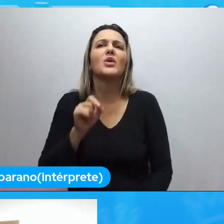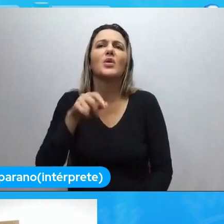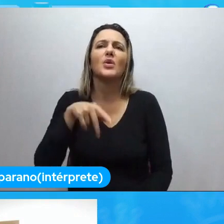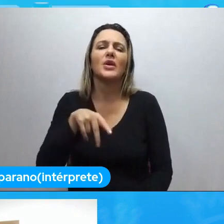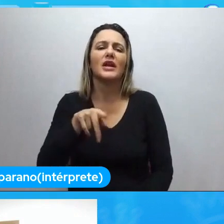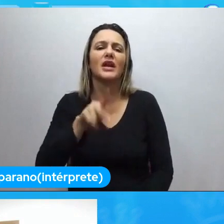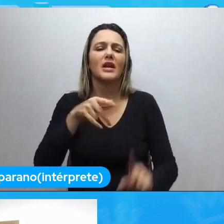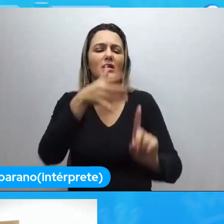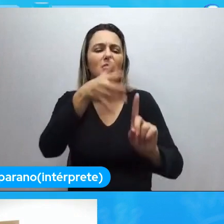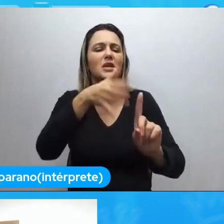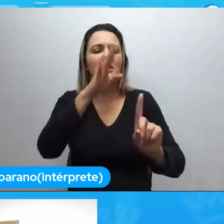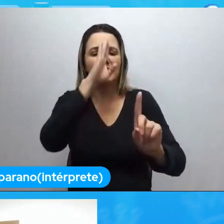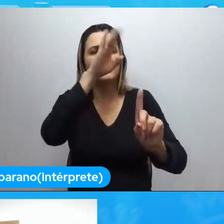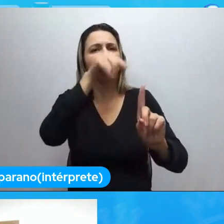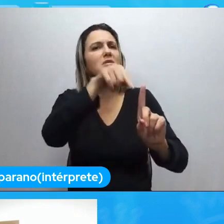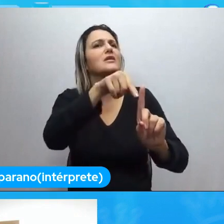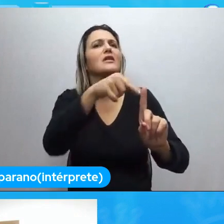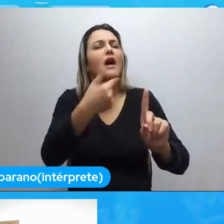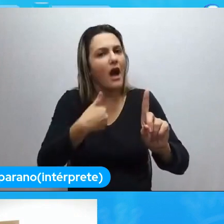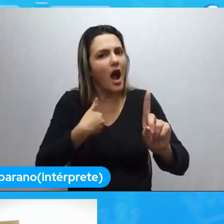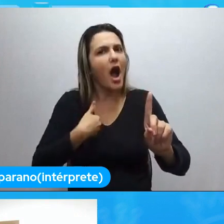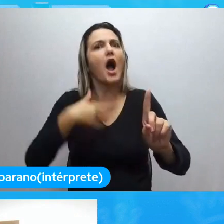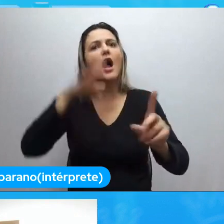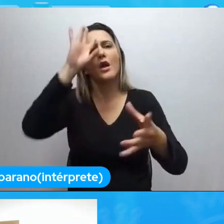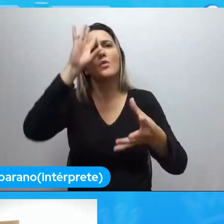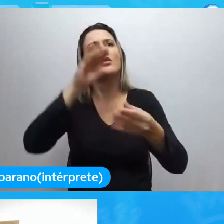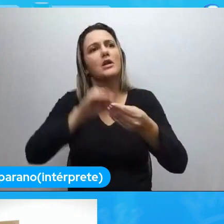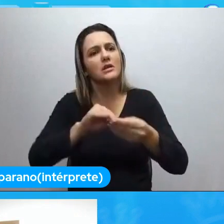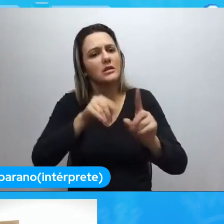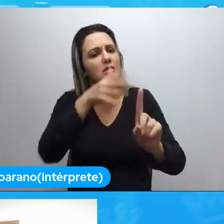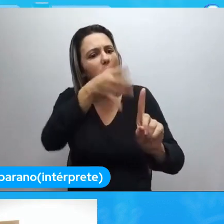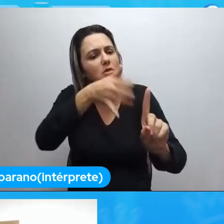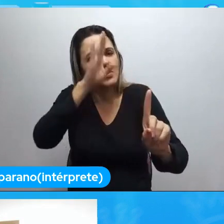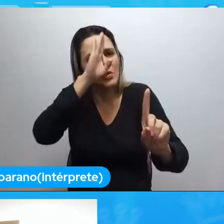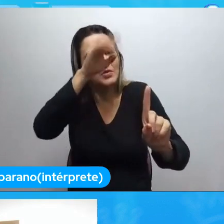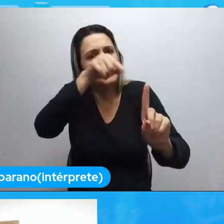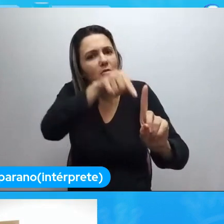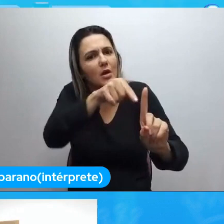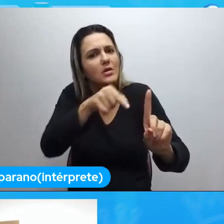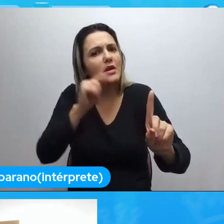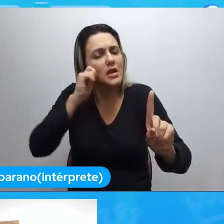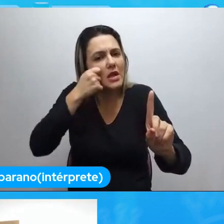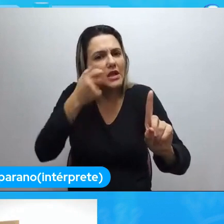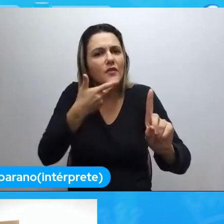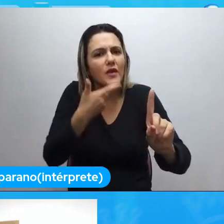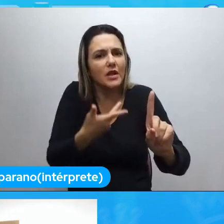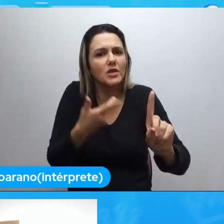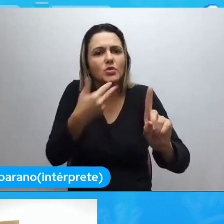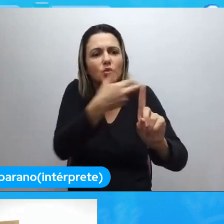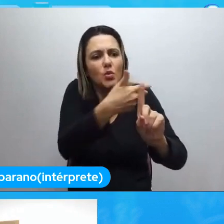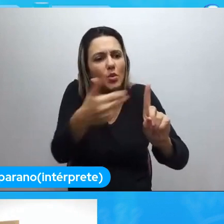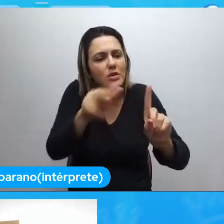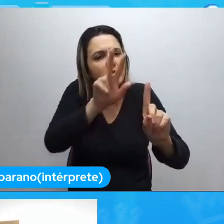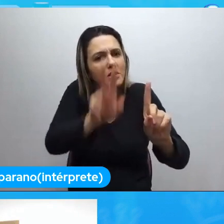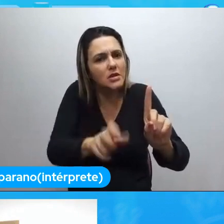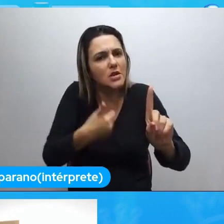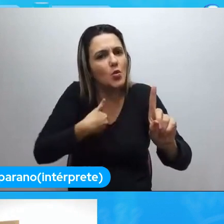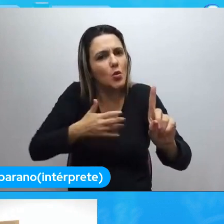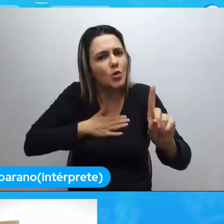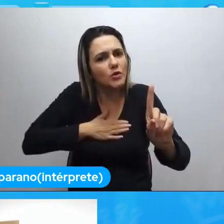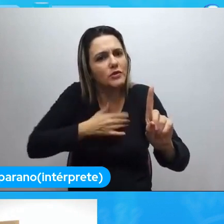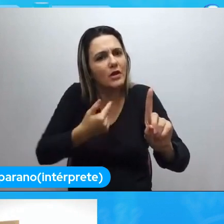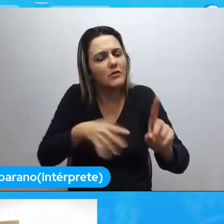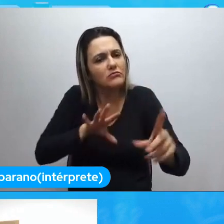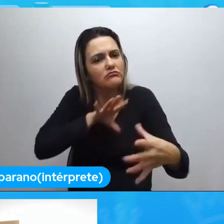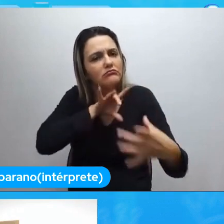pessoa negra ali falando. E falando sobre coisas que eu gostava. Ter visto uma representatividade, sabe? Aí vem aquela